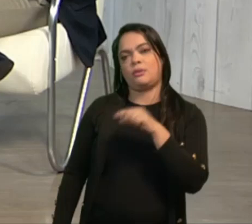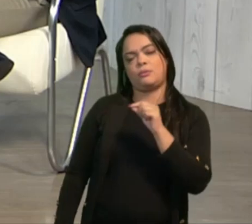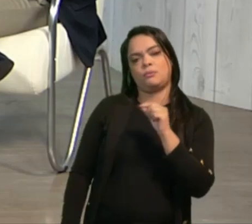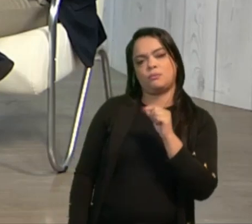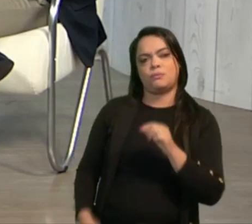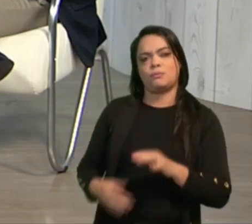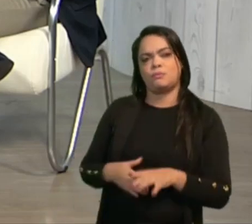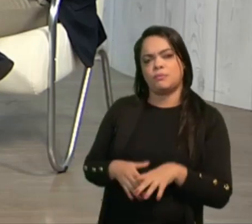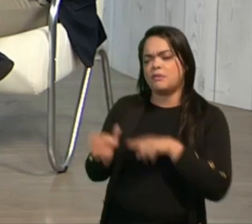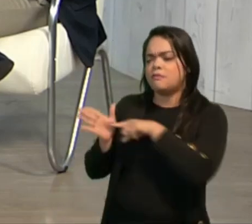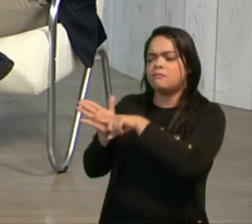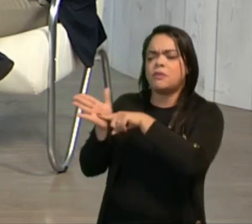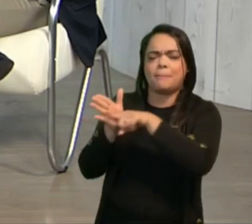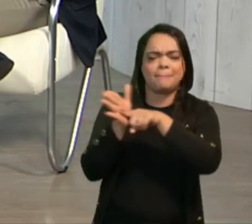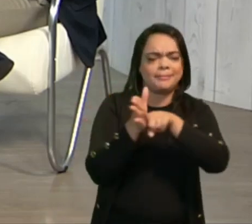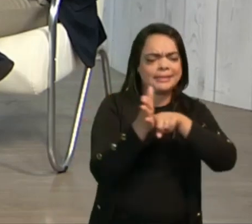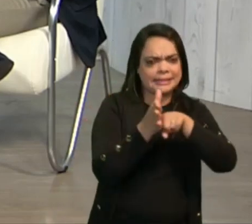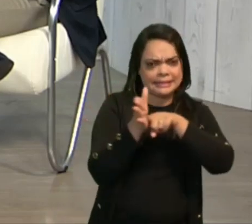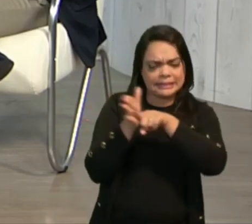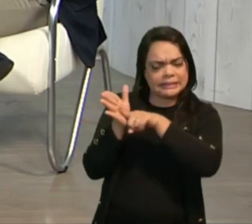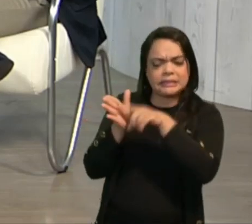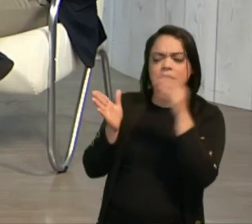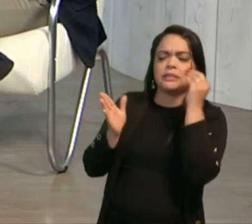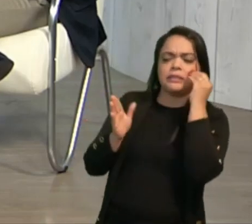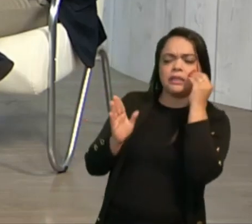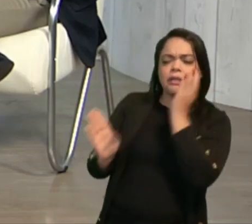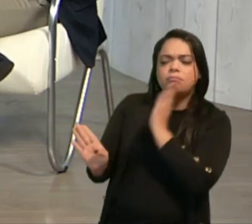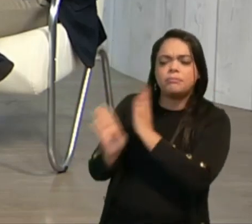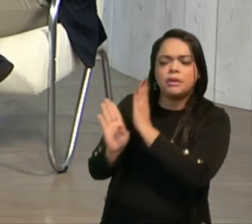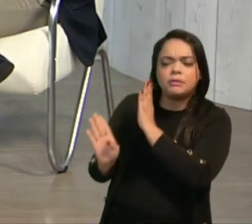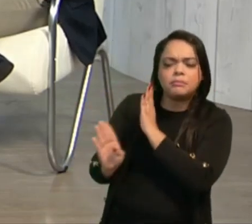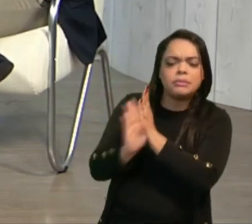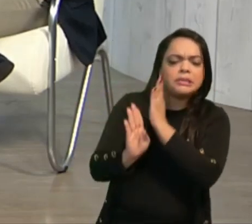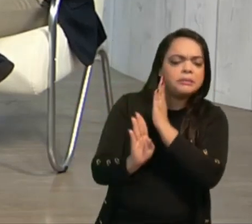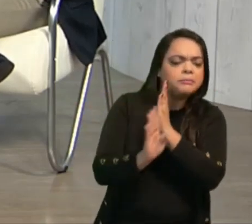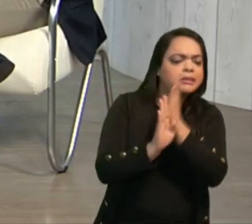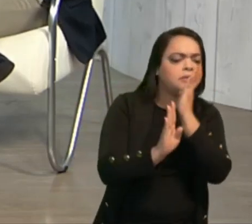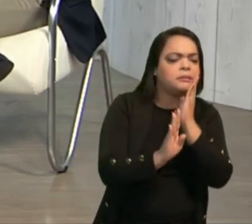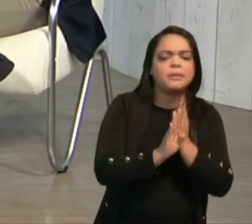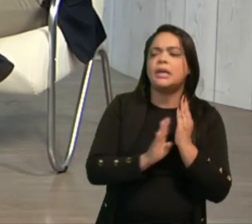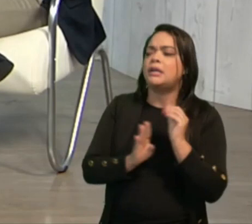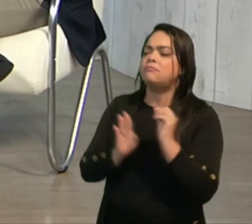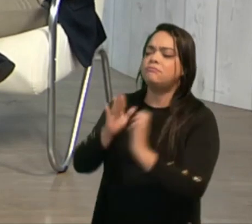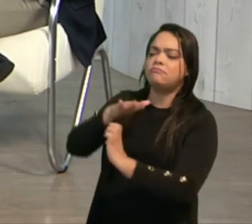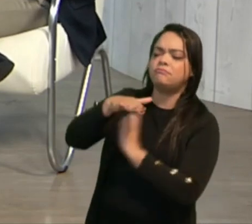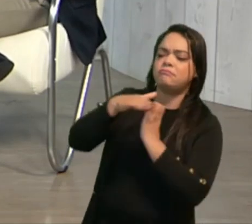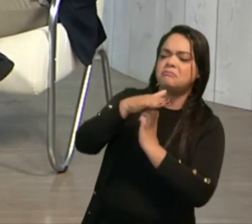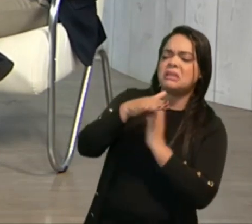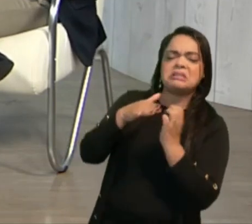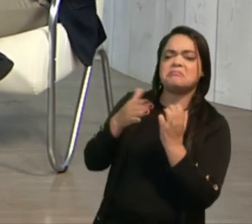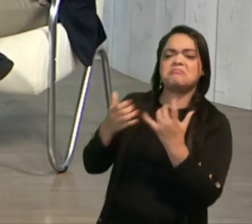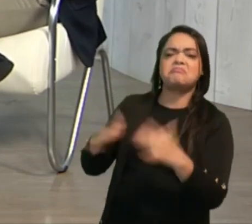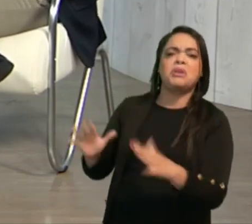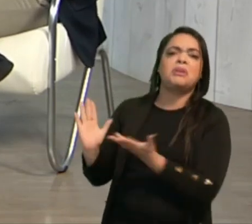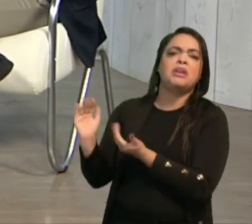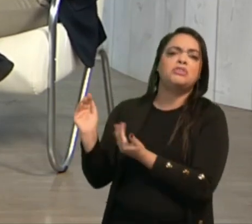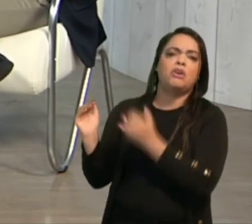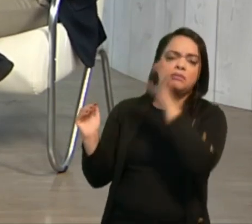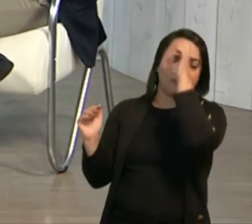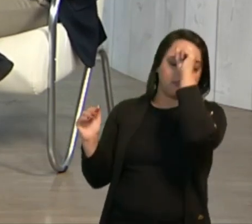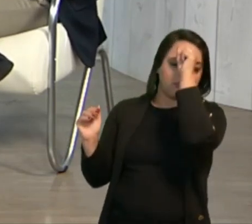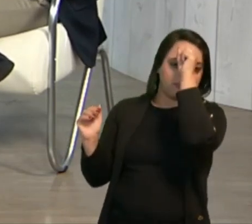pesquisa para tentar detectar o porquê algumas empresas não contratam. E,